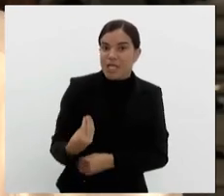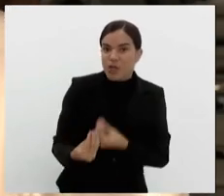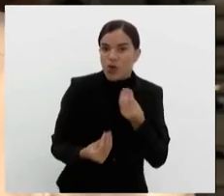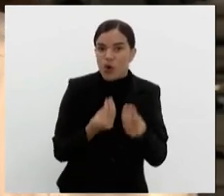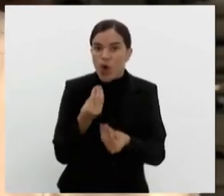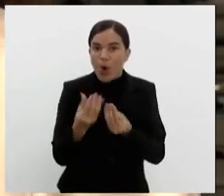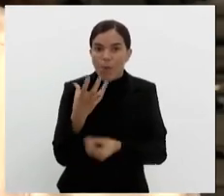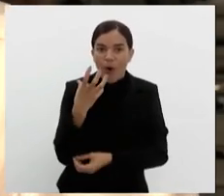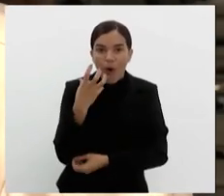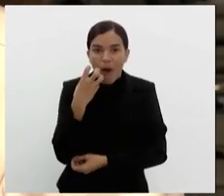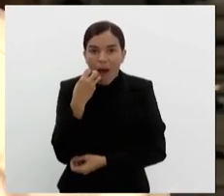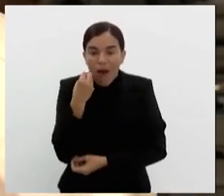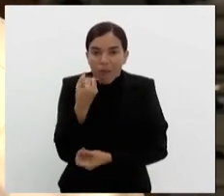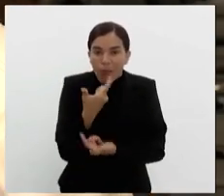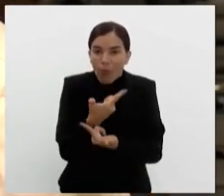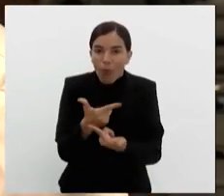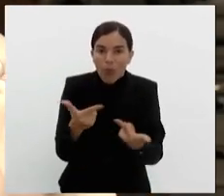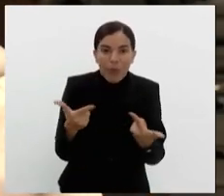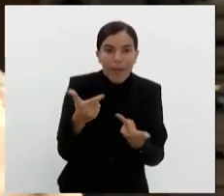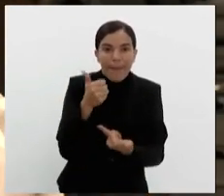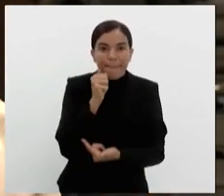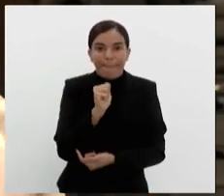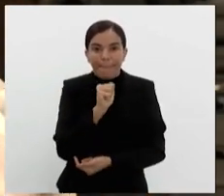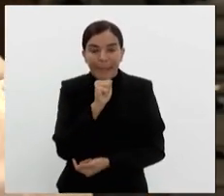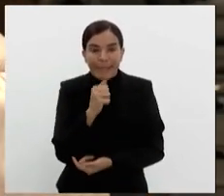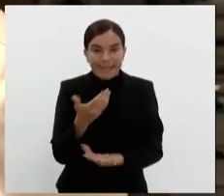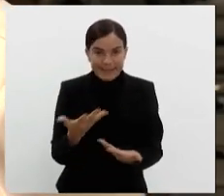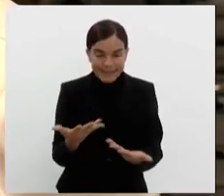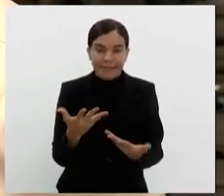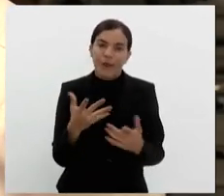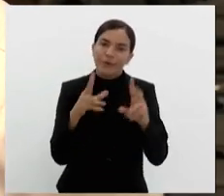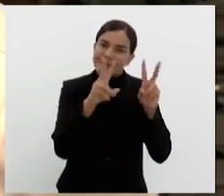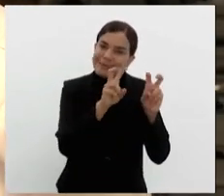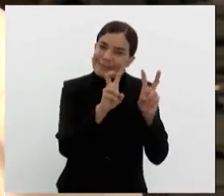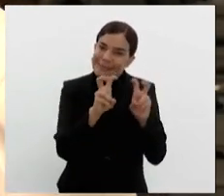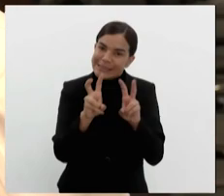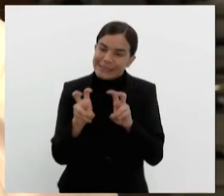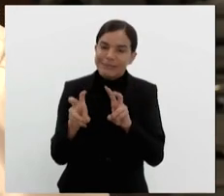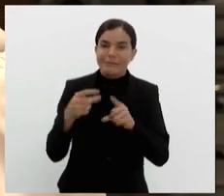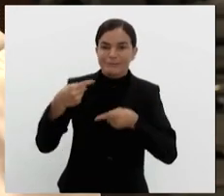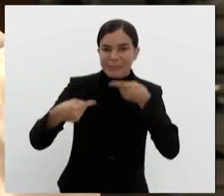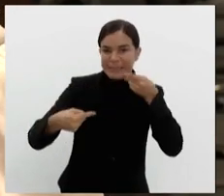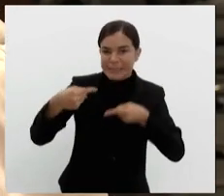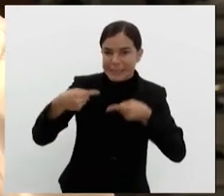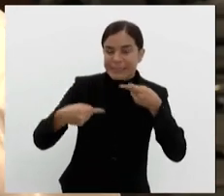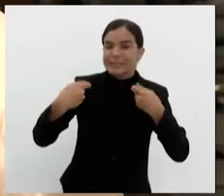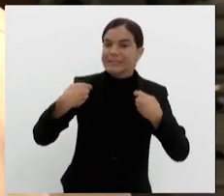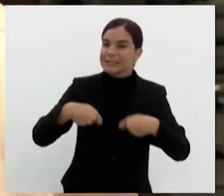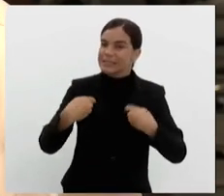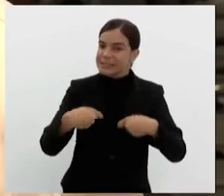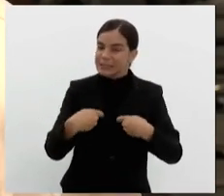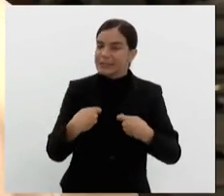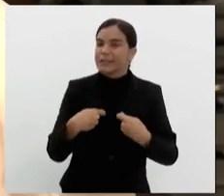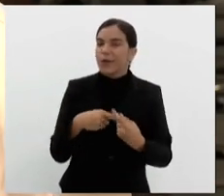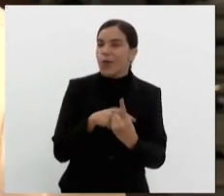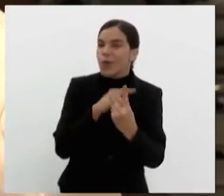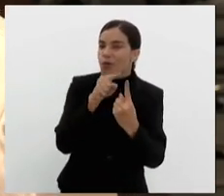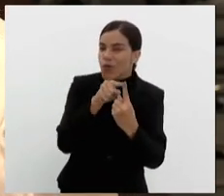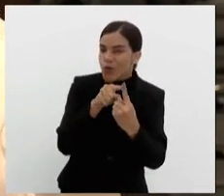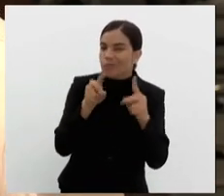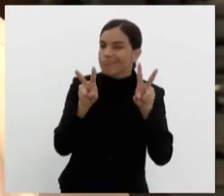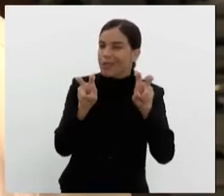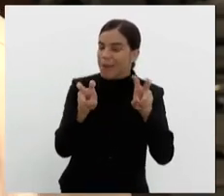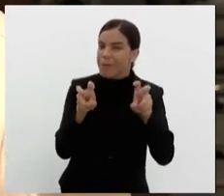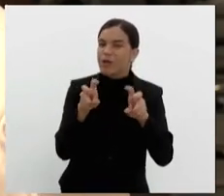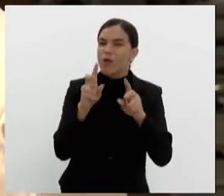Essas órfãos do feminicídio. Então são vários temas que a gente precisa trazer. Um deles, que eu também